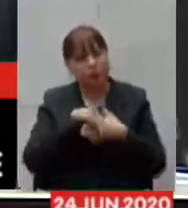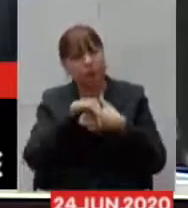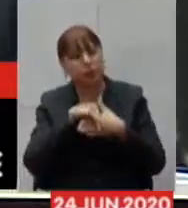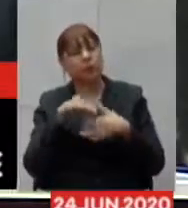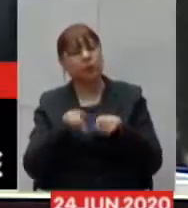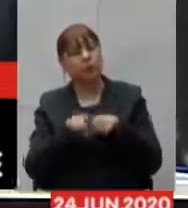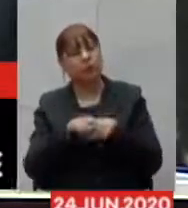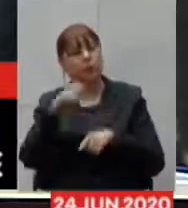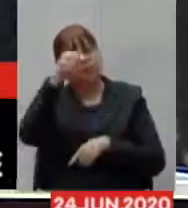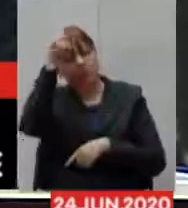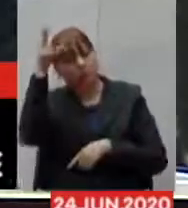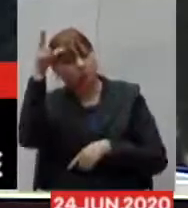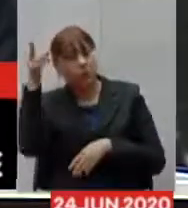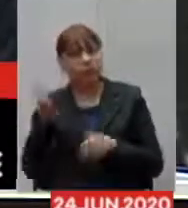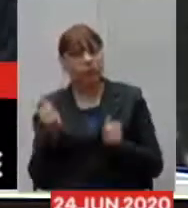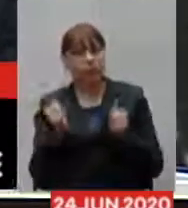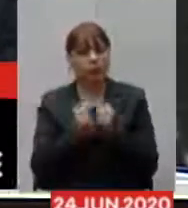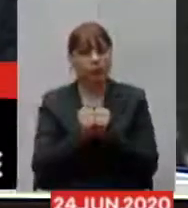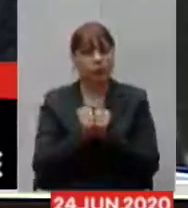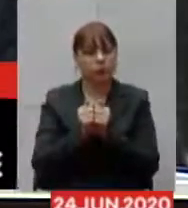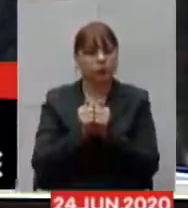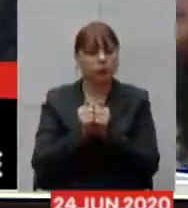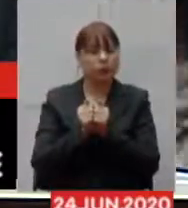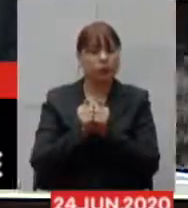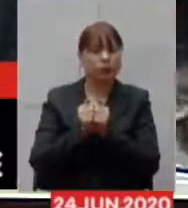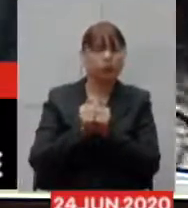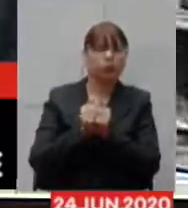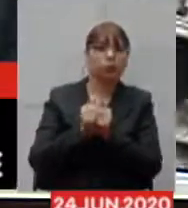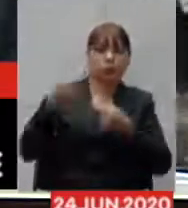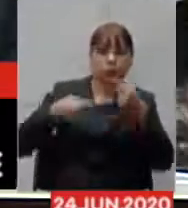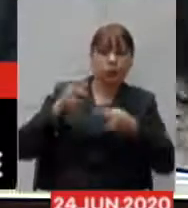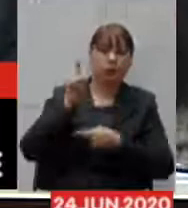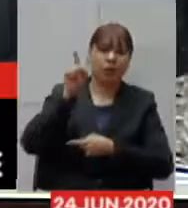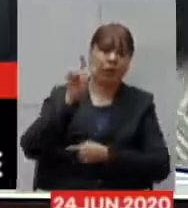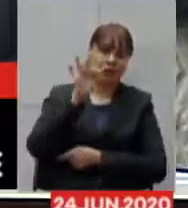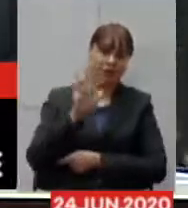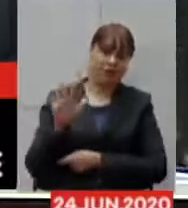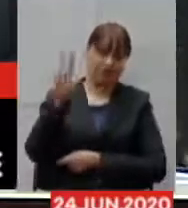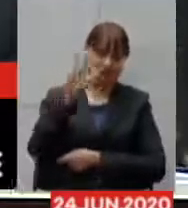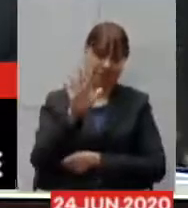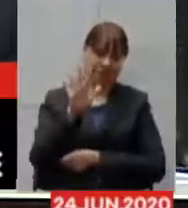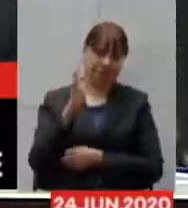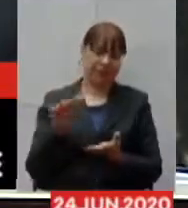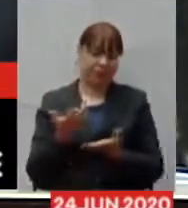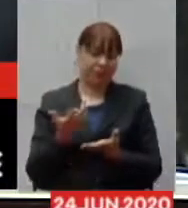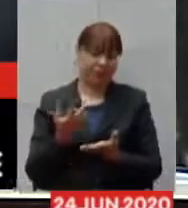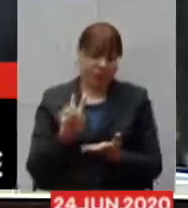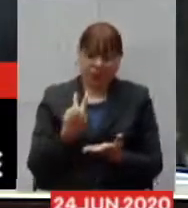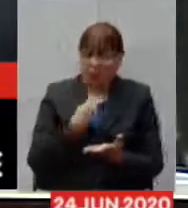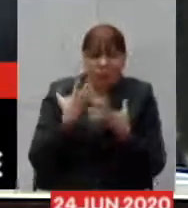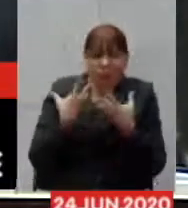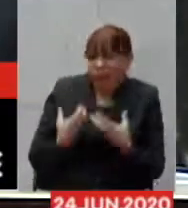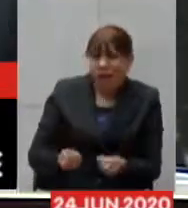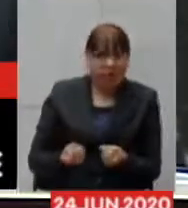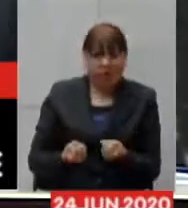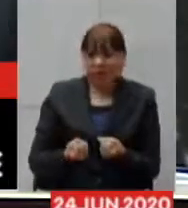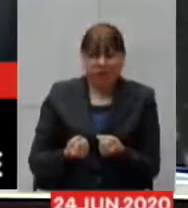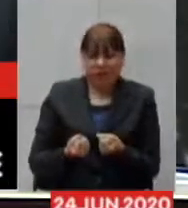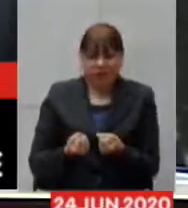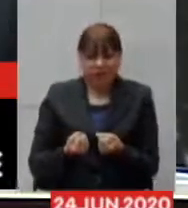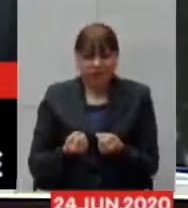com a bancada federal nós não podemos admitir que